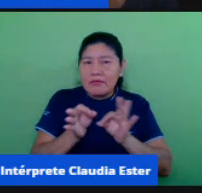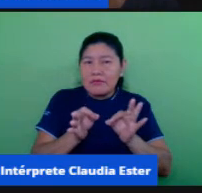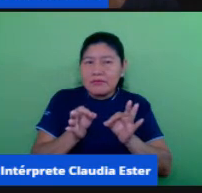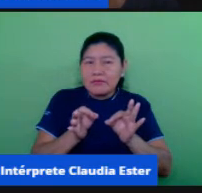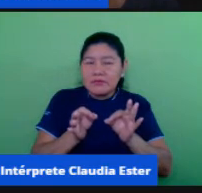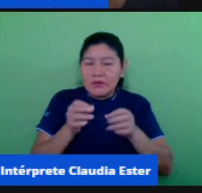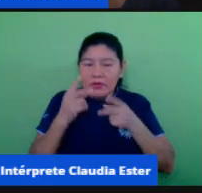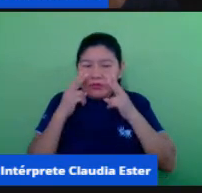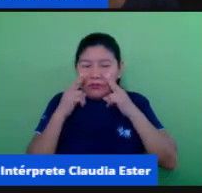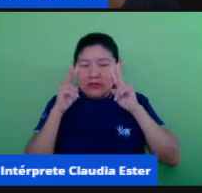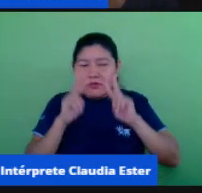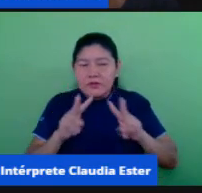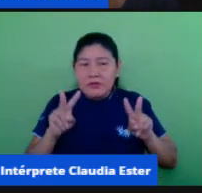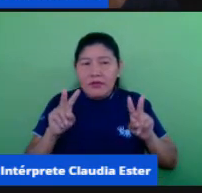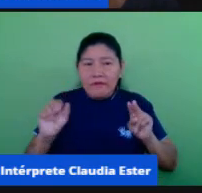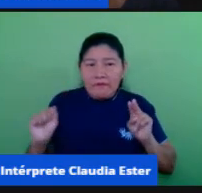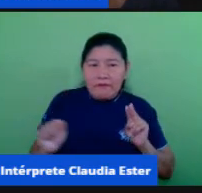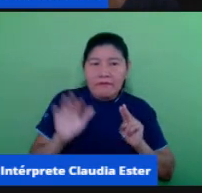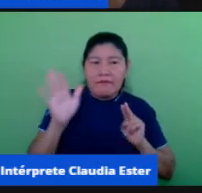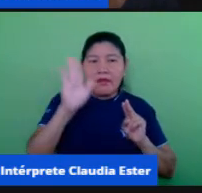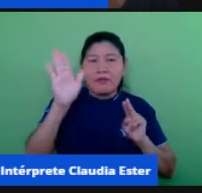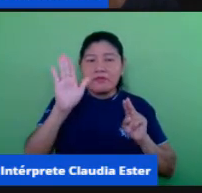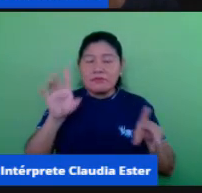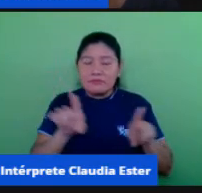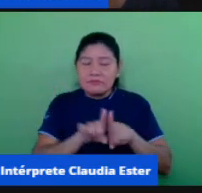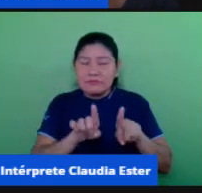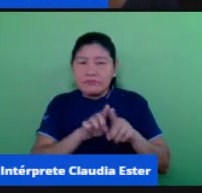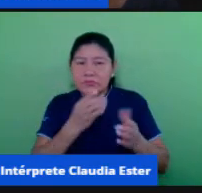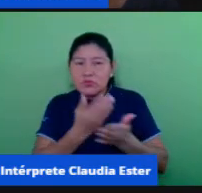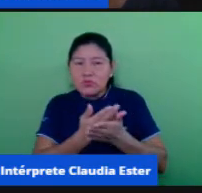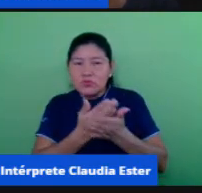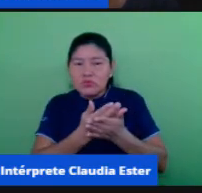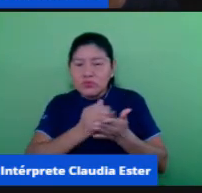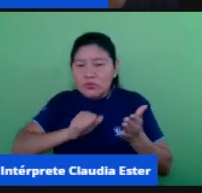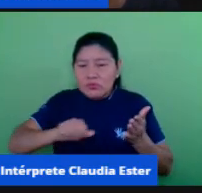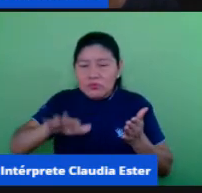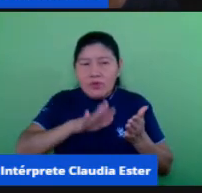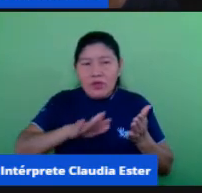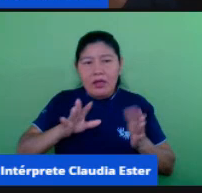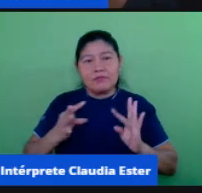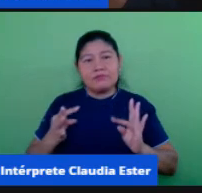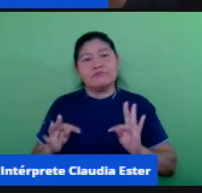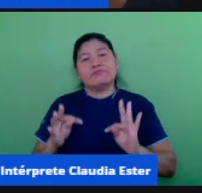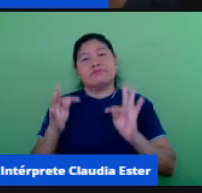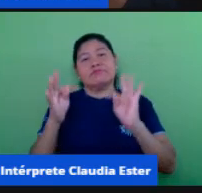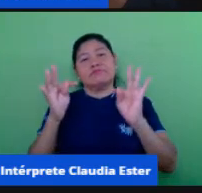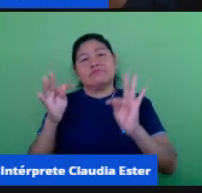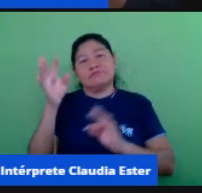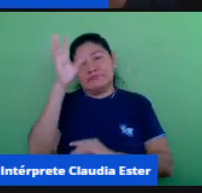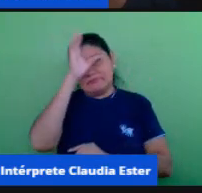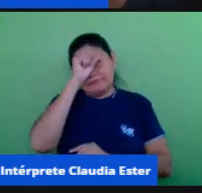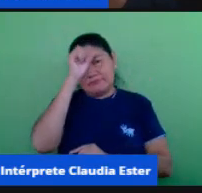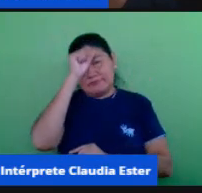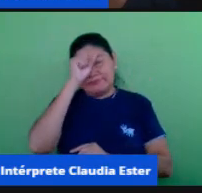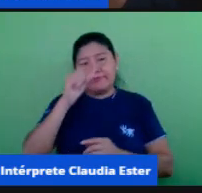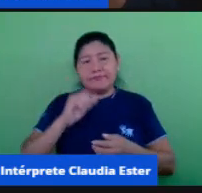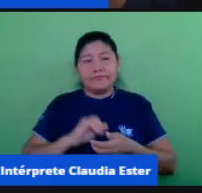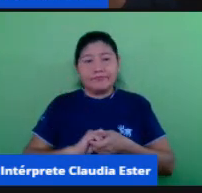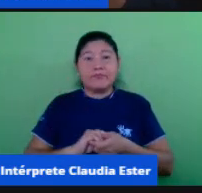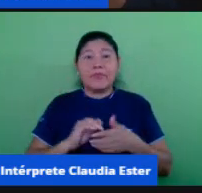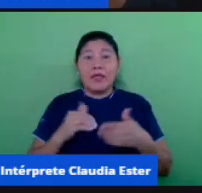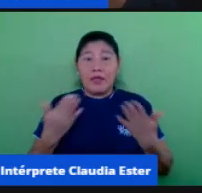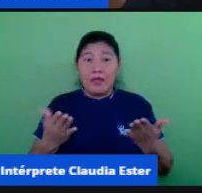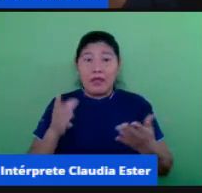desses novos meios esses novos meios de ensino e de aprendizagem esse é o